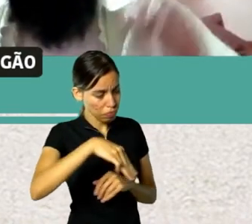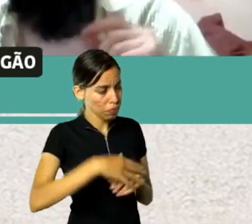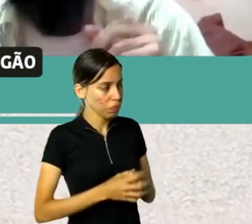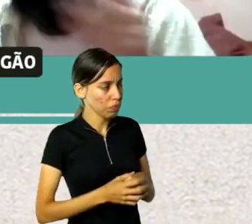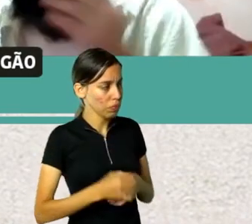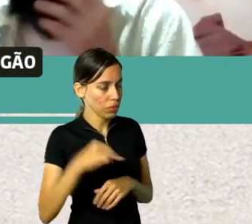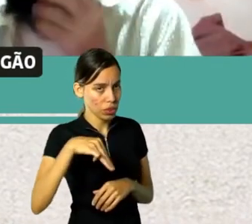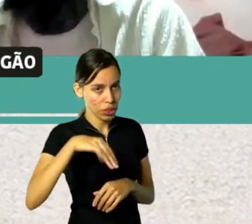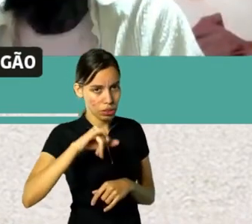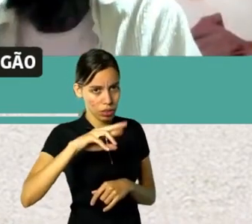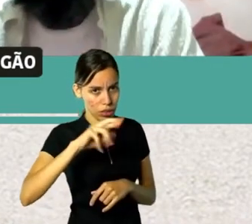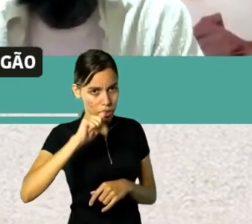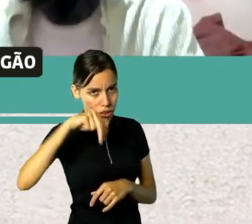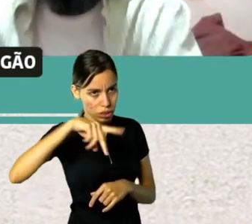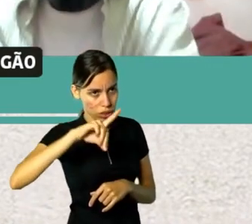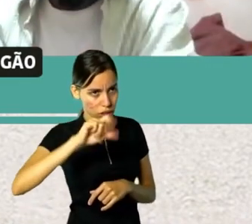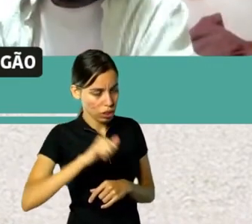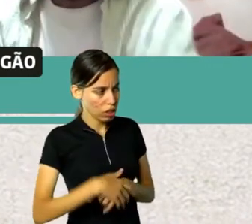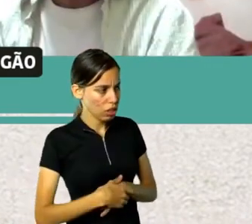aí foi só para ajudar, eu entendi.